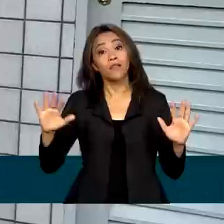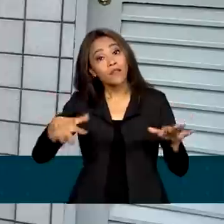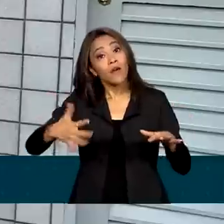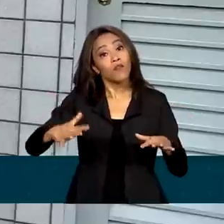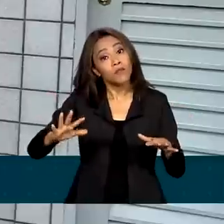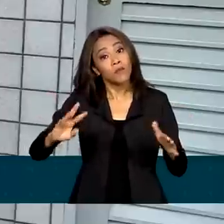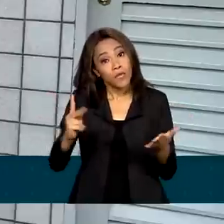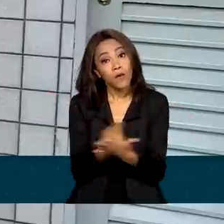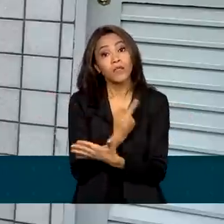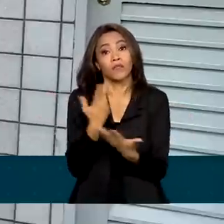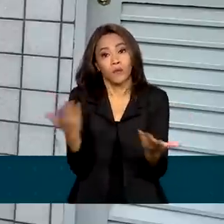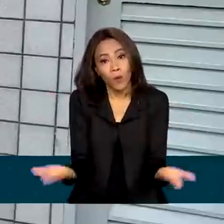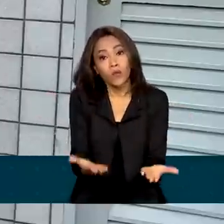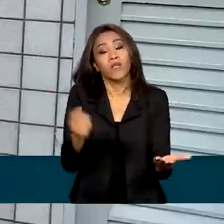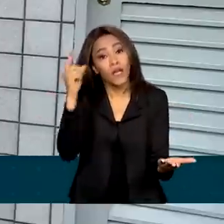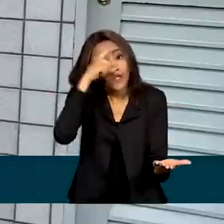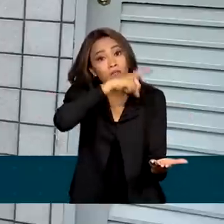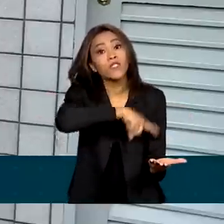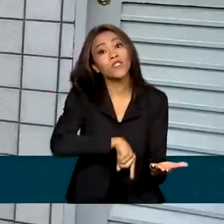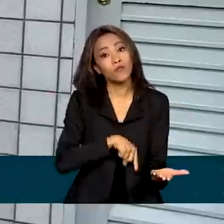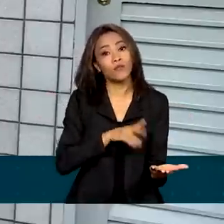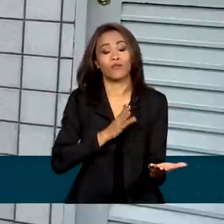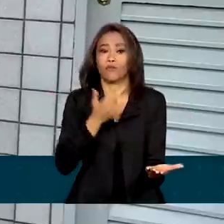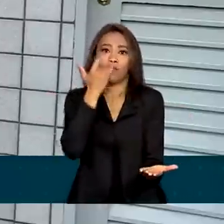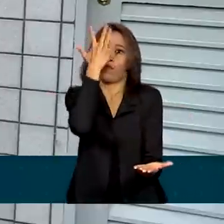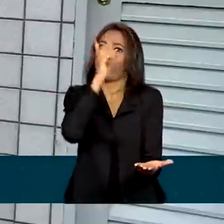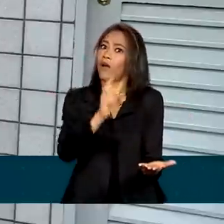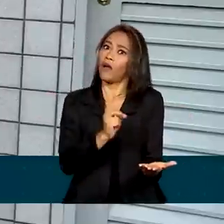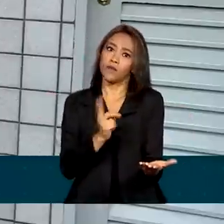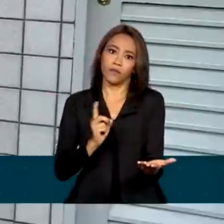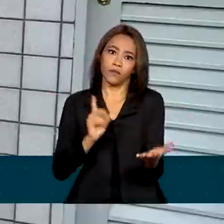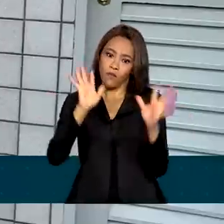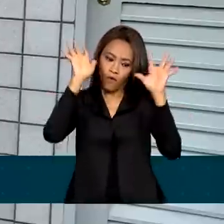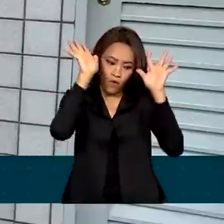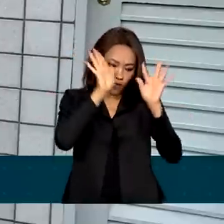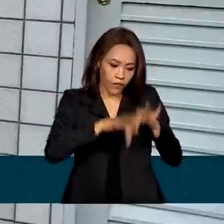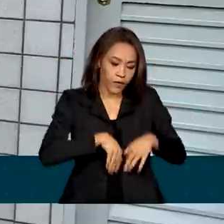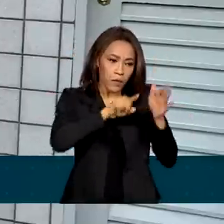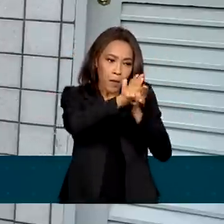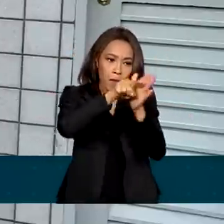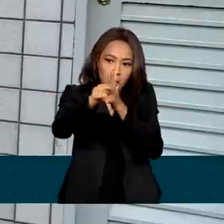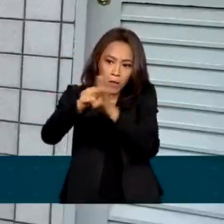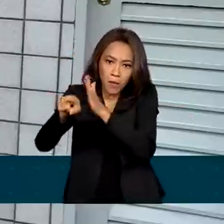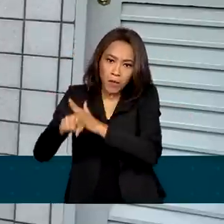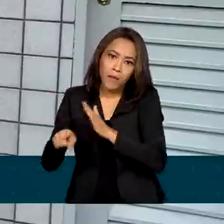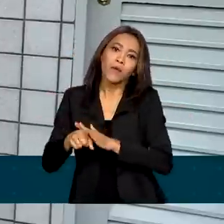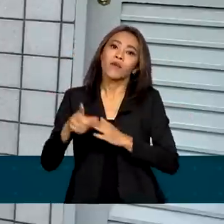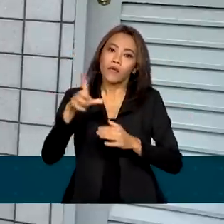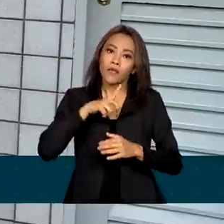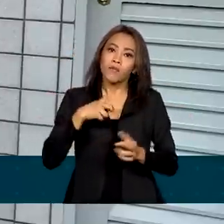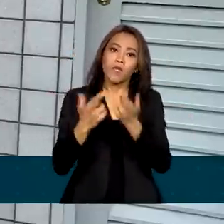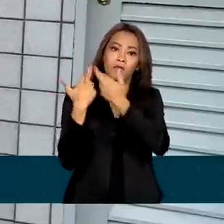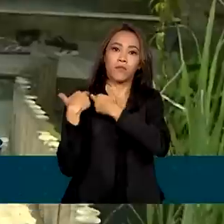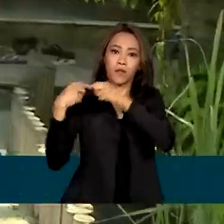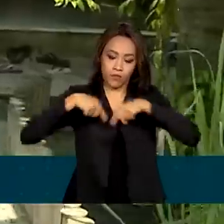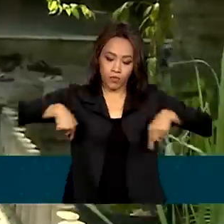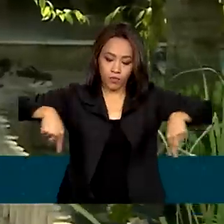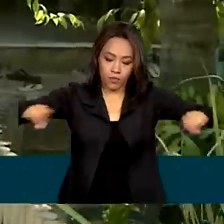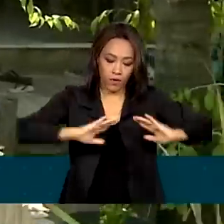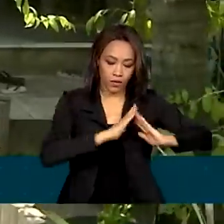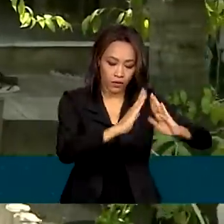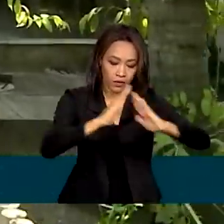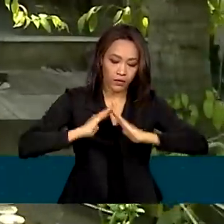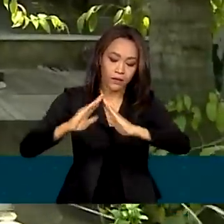gente está. Então é meio complicado, não é muito fácil finalizar os setores que foram delimitados para a gente. O